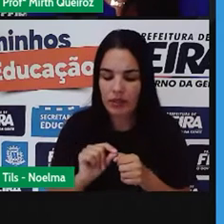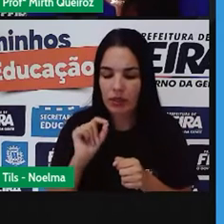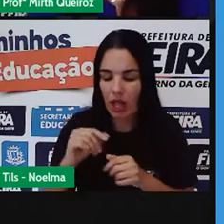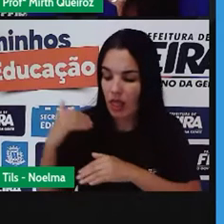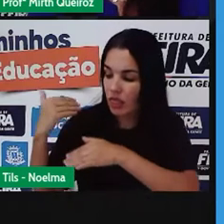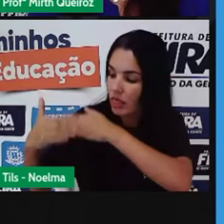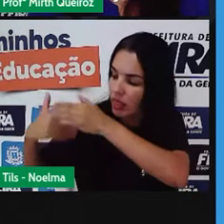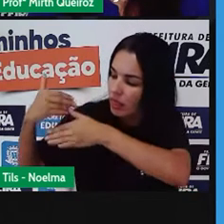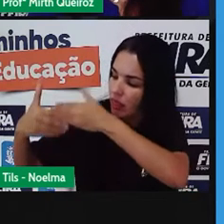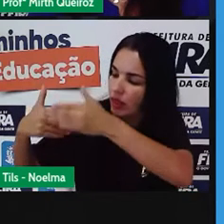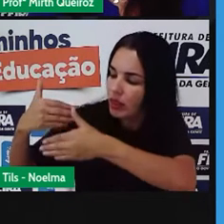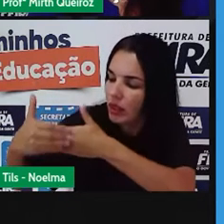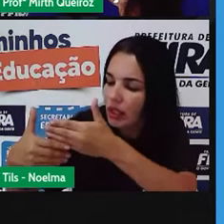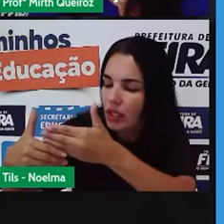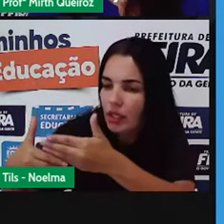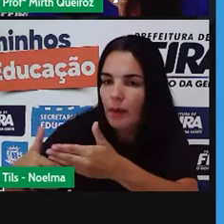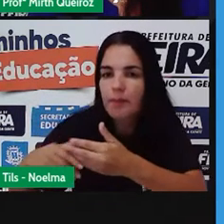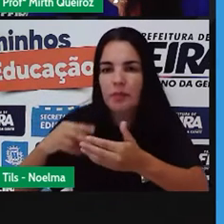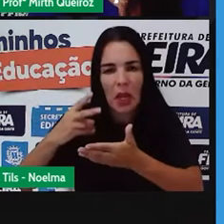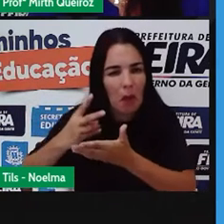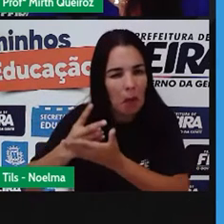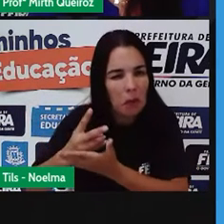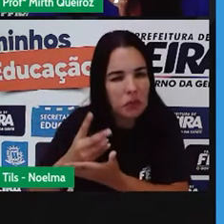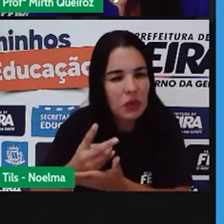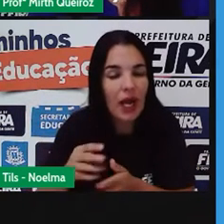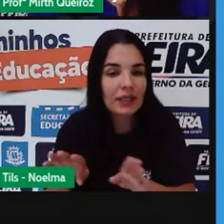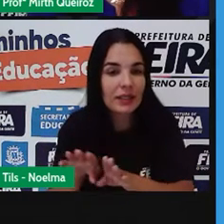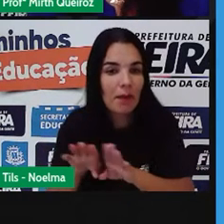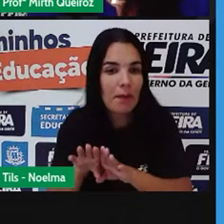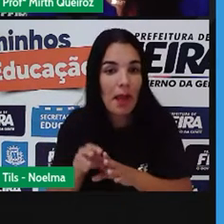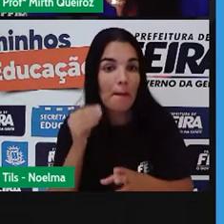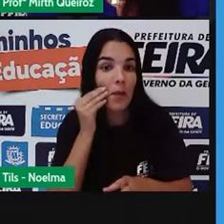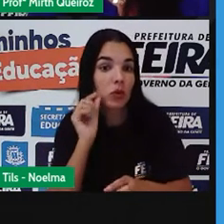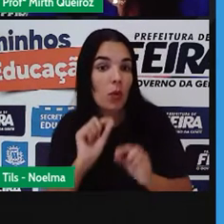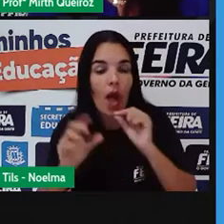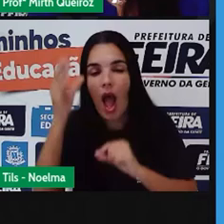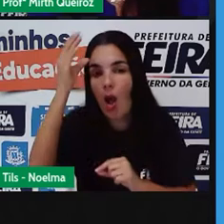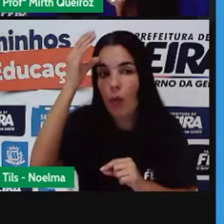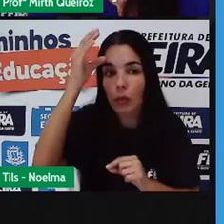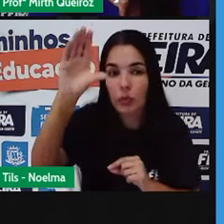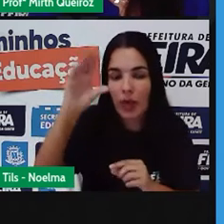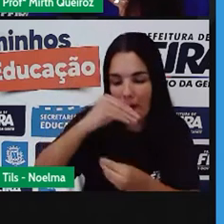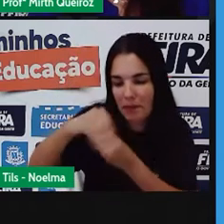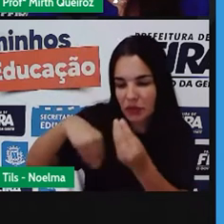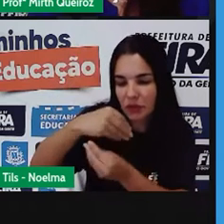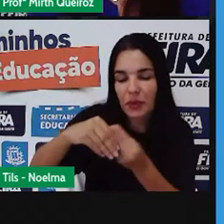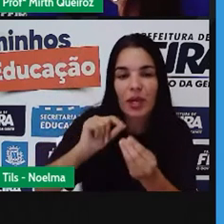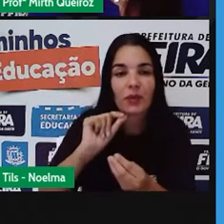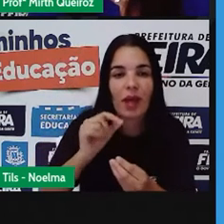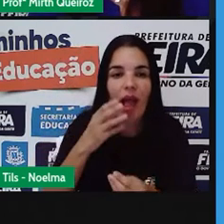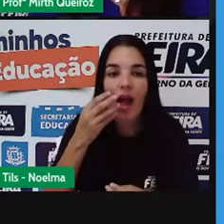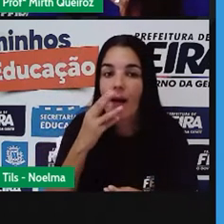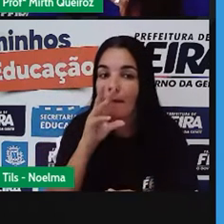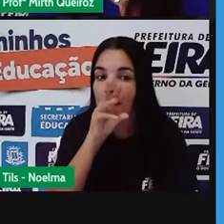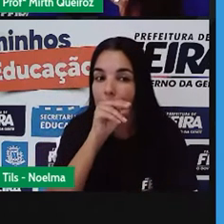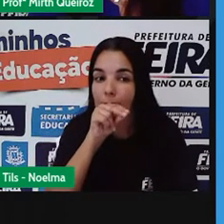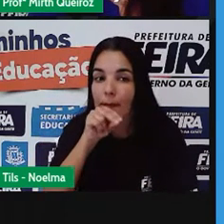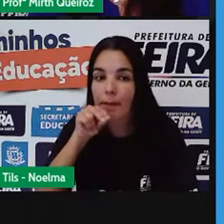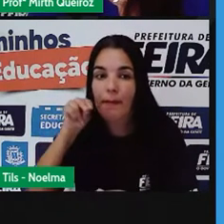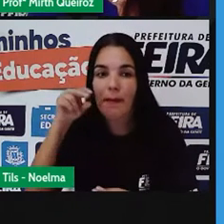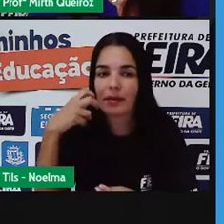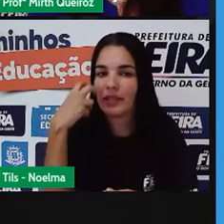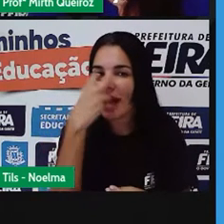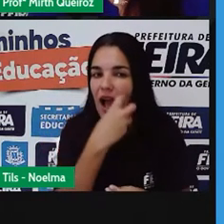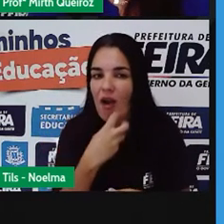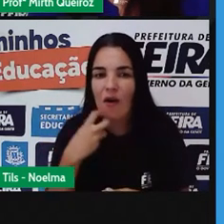geração, revelam muito sobre a cultura local, misturando a tradição oral e o brincar. Em cantigas de roda, as